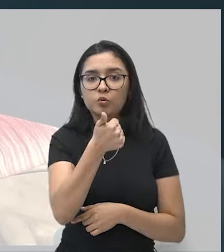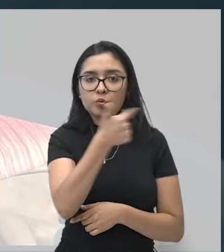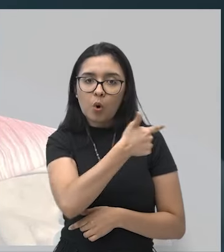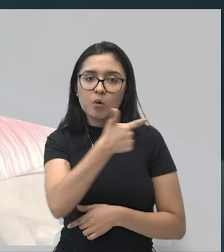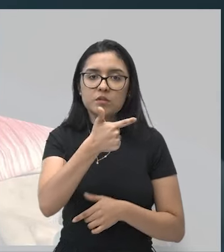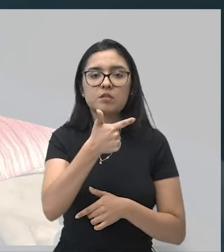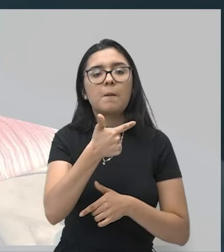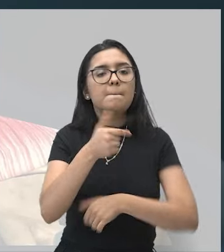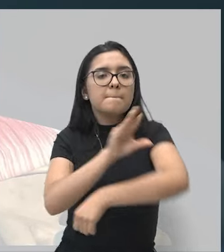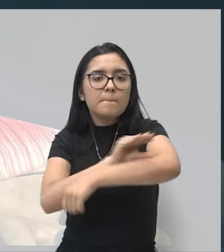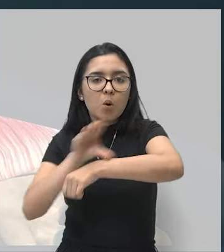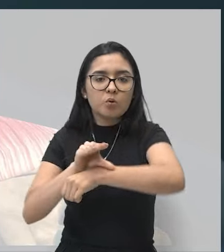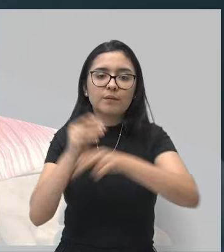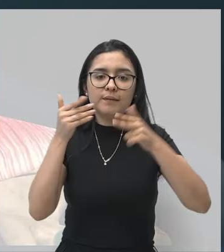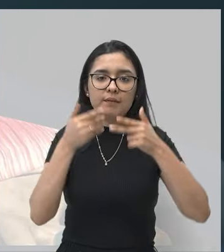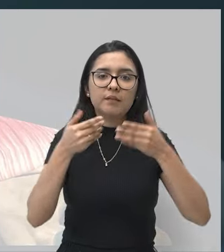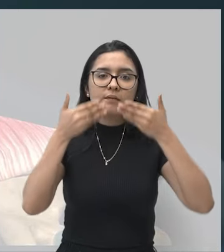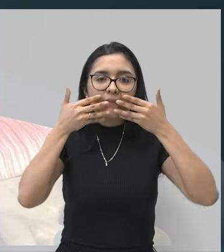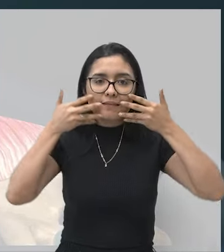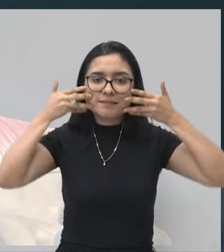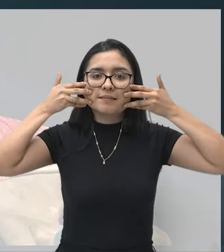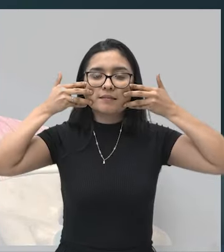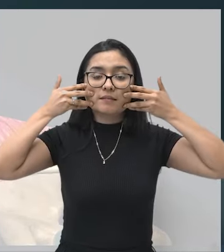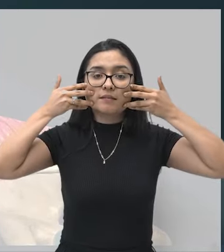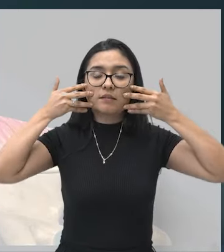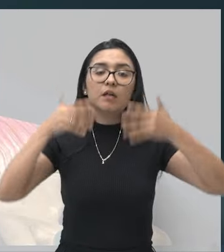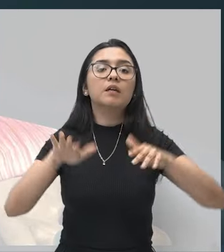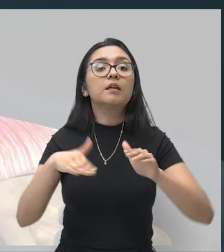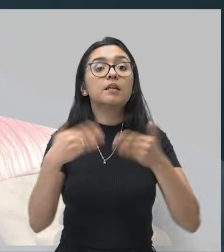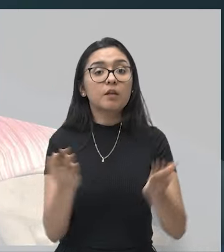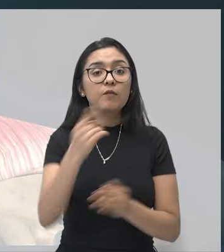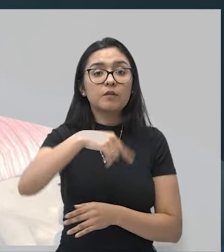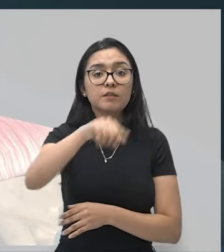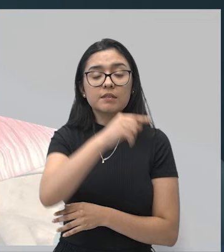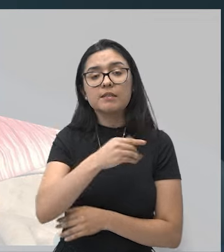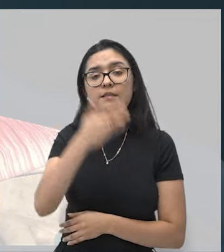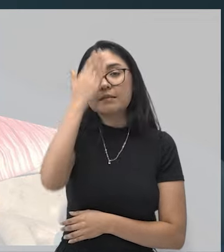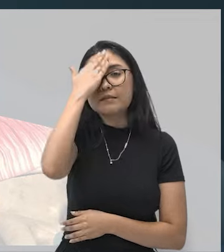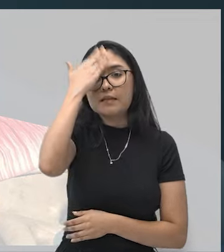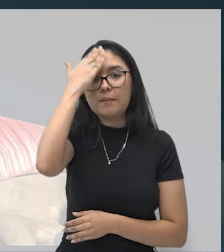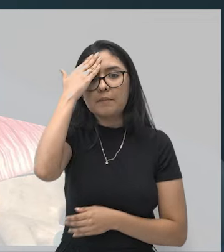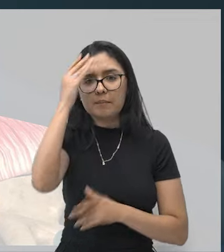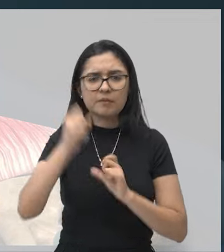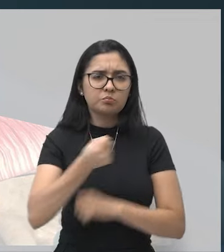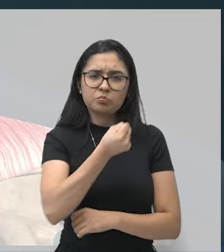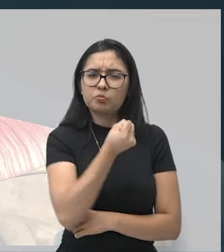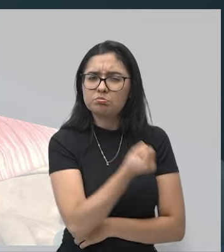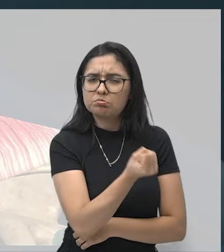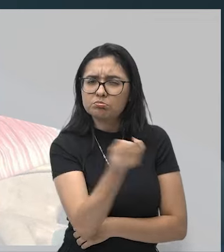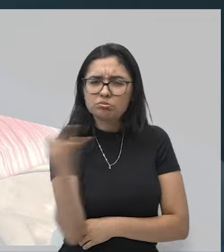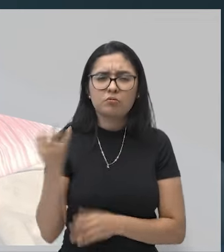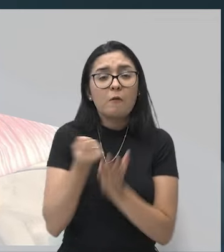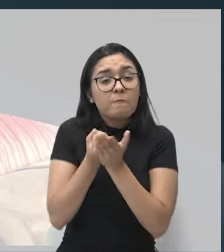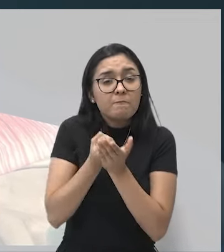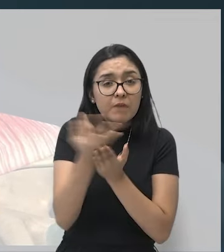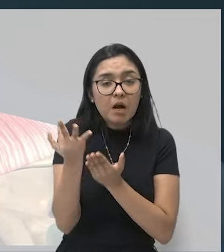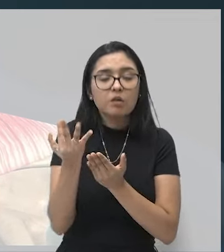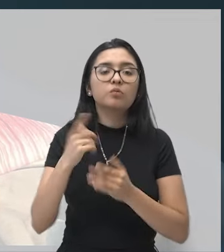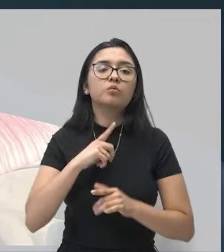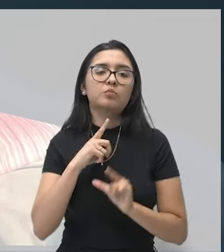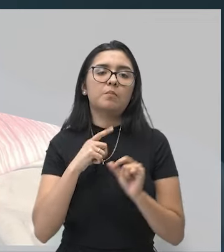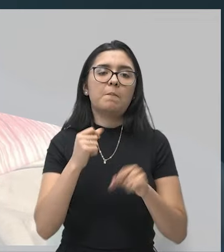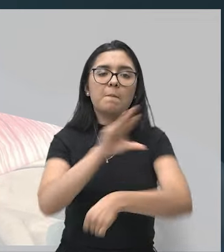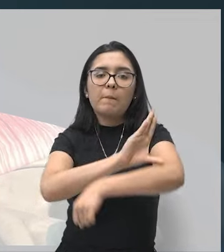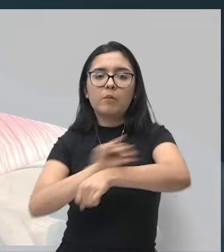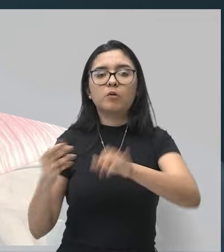Então, aqui você tem uma ideia de como é a riqueza de músculo que nós temos na nossa